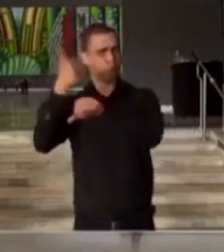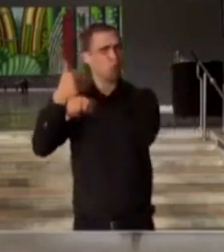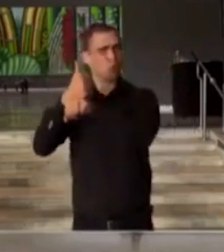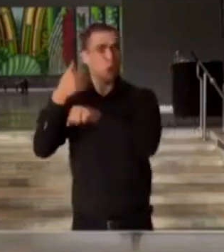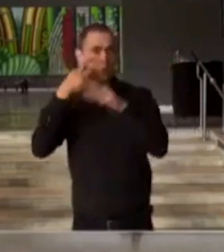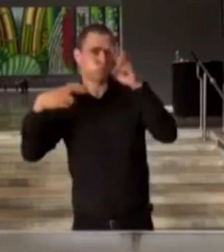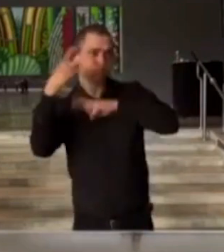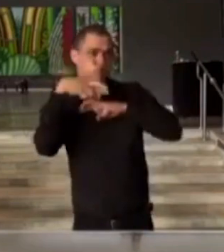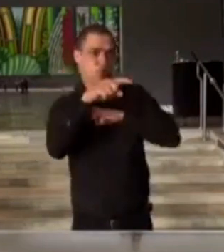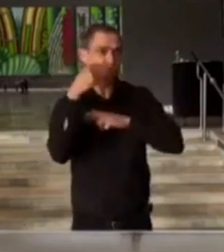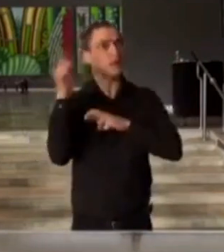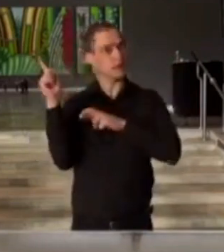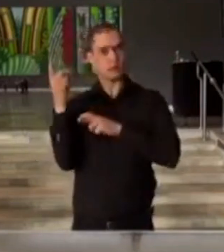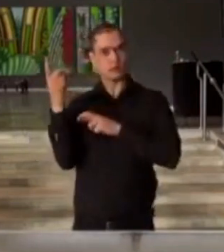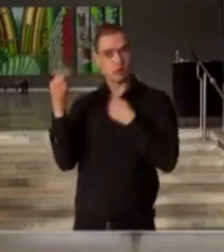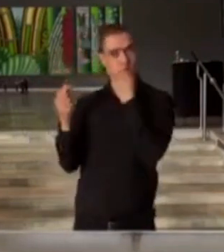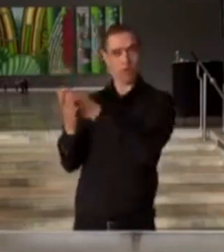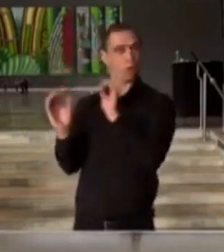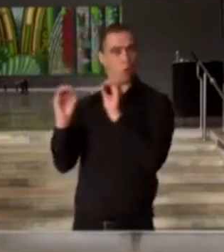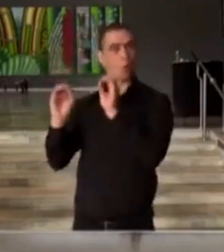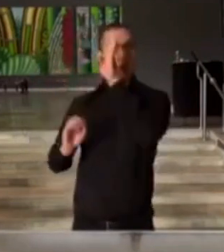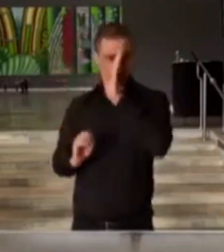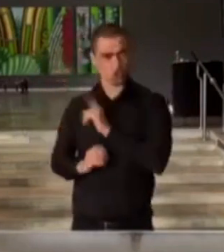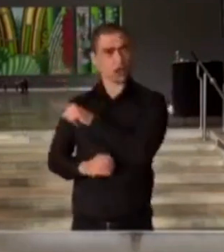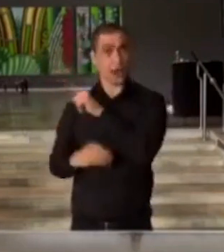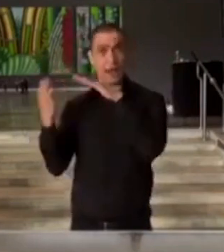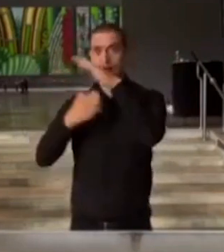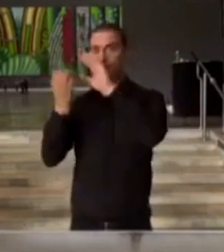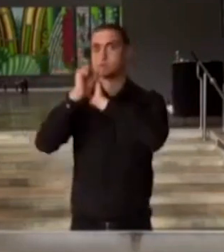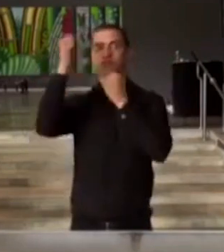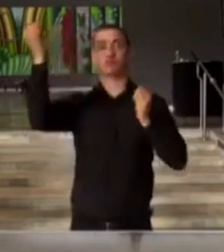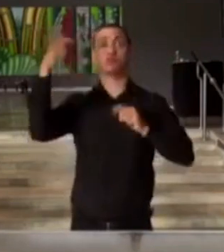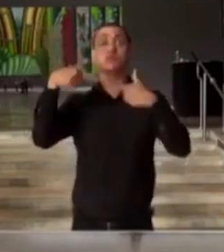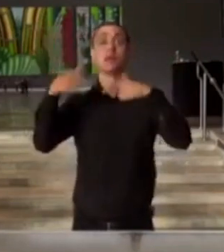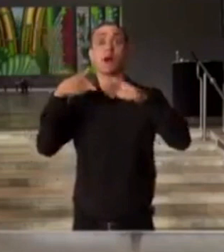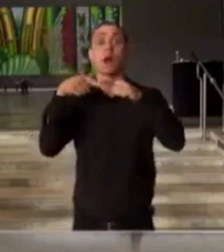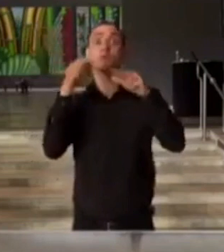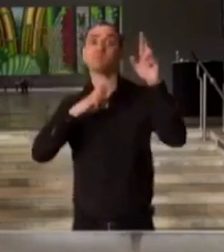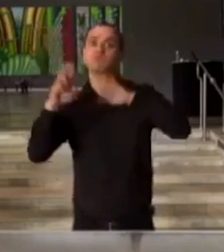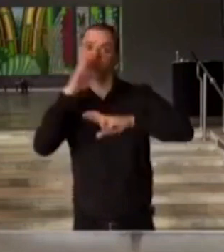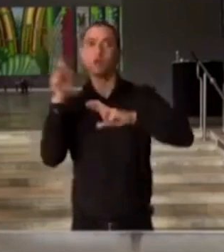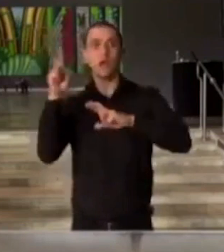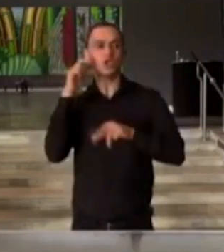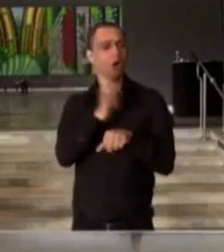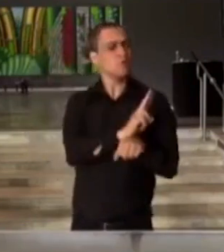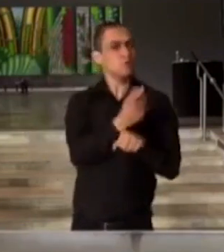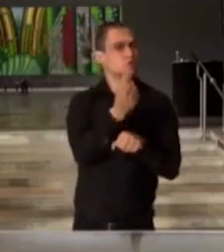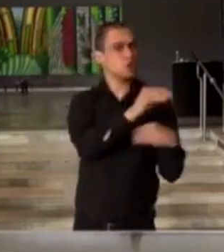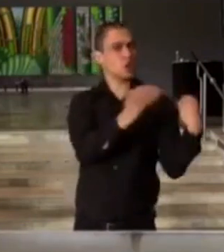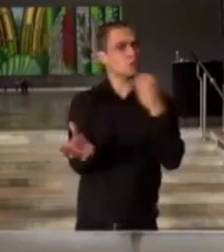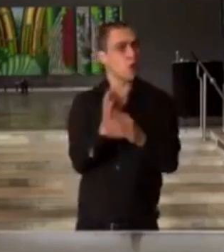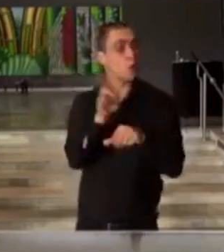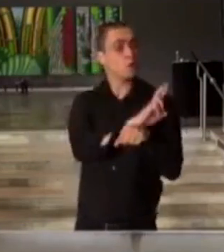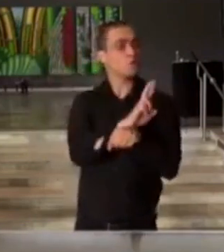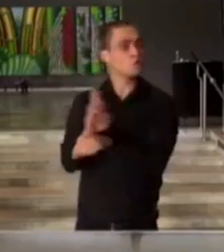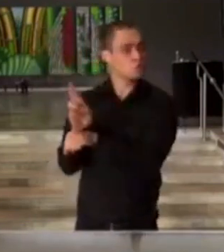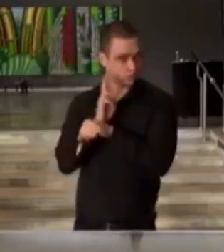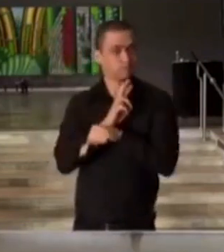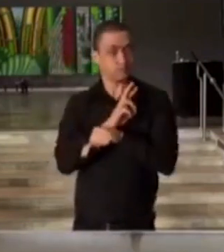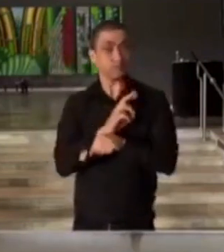serviço também pró-bono da Price, que é uma das maiores empresas de auditoria do mundo. A todos vocês que,